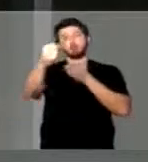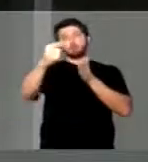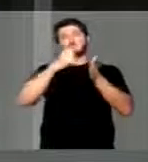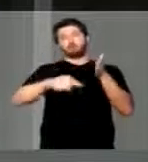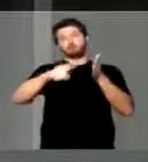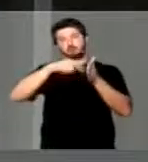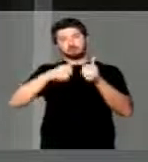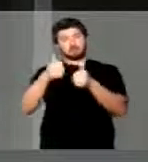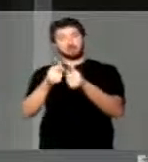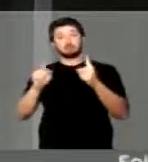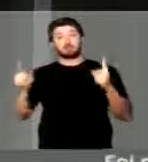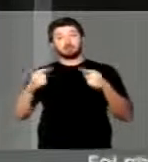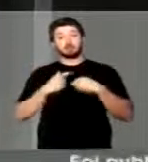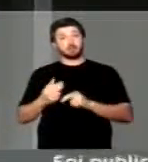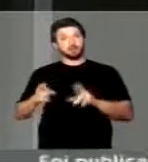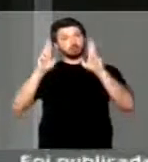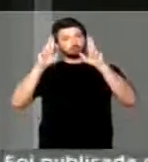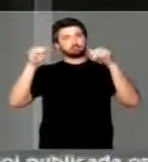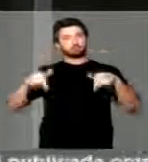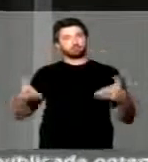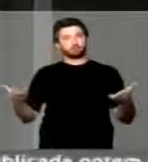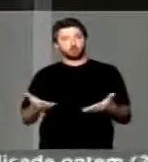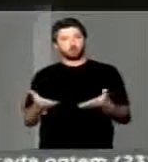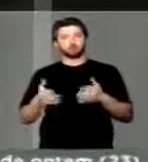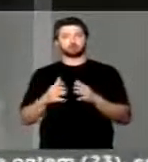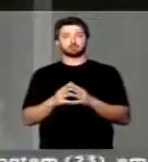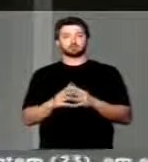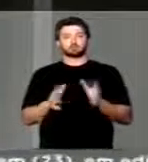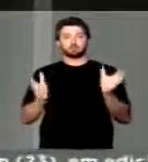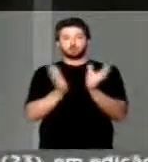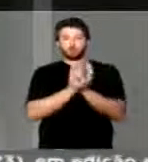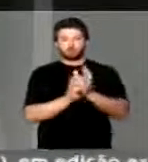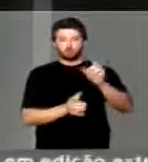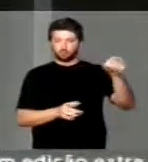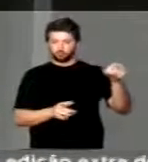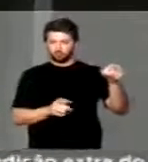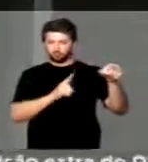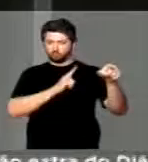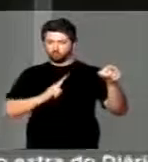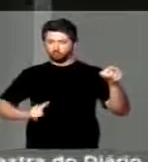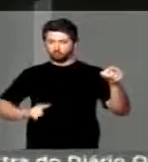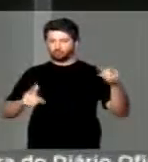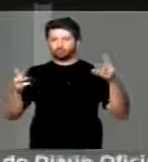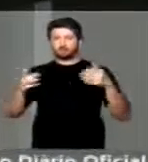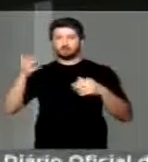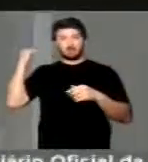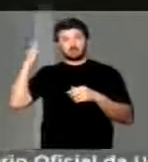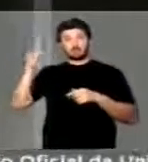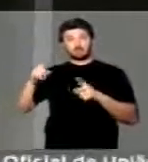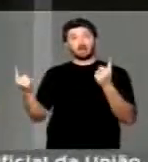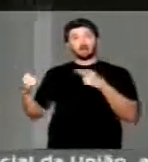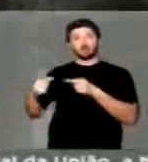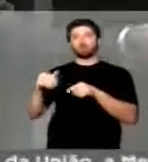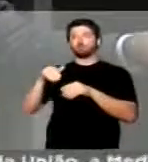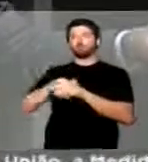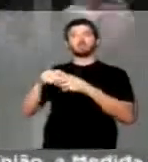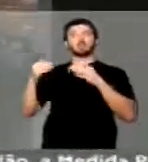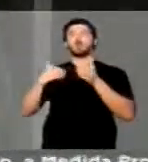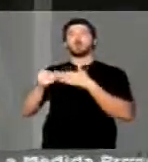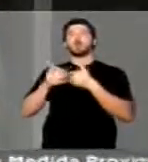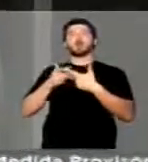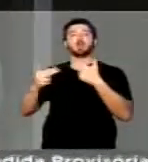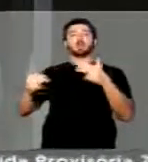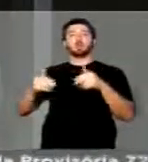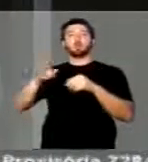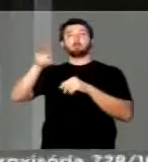É o que eu espero hoje. Que a bancada, que agora é governo, que até um dia desse votava em tudo que fosse